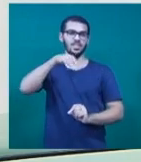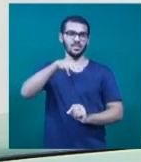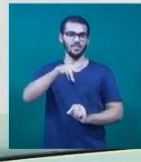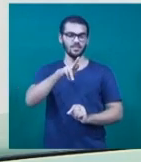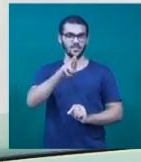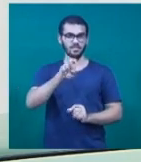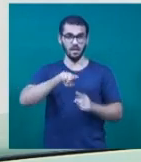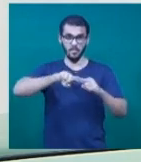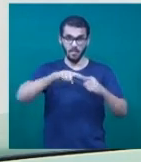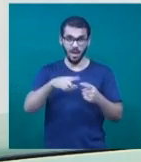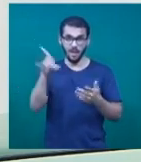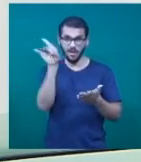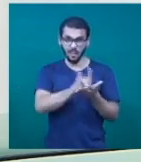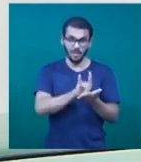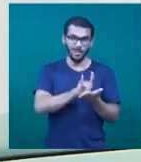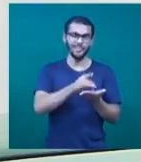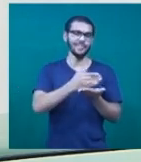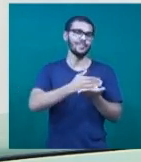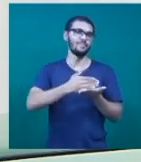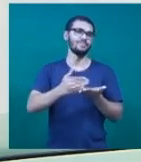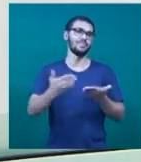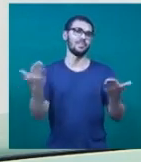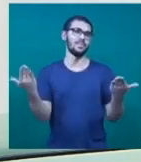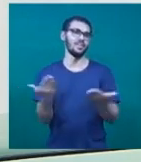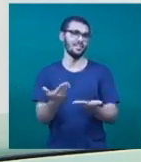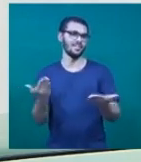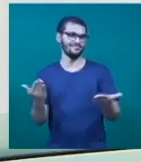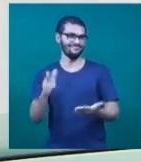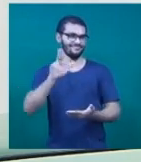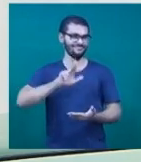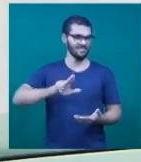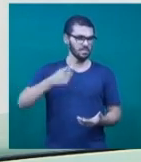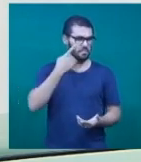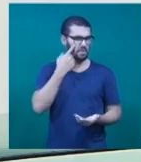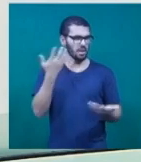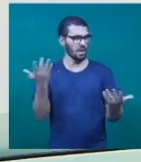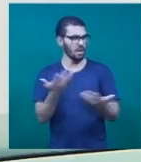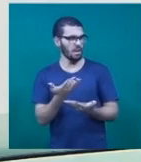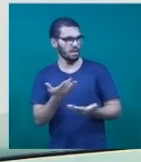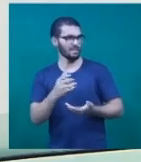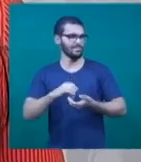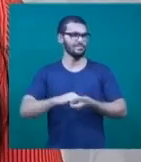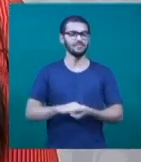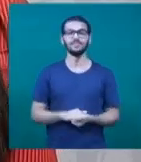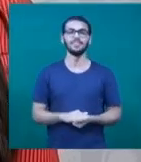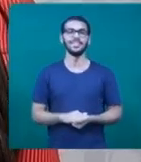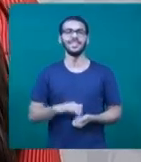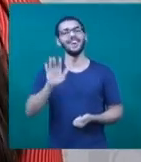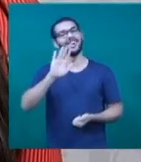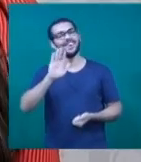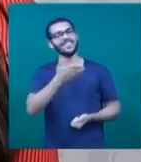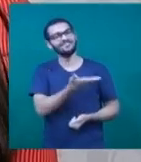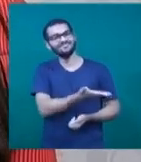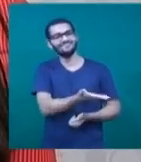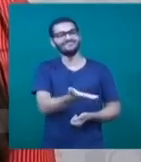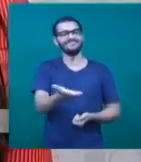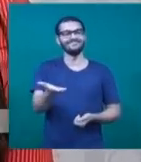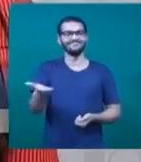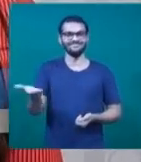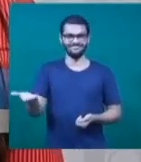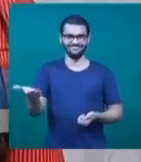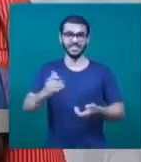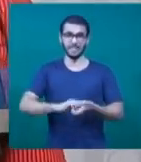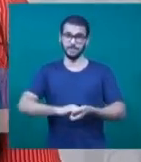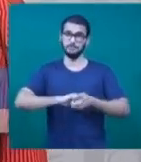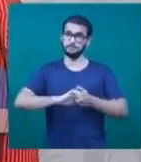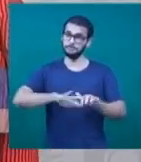oficial será hoje à noite, logo mais, em Uberlândia. Mais informações com Gislene Rodrigues. Olá, Flávio. E a todos que acompanham o TV